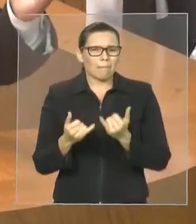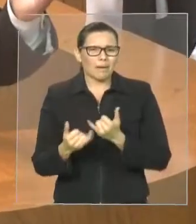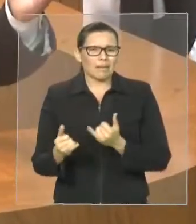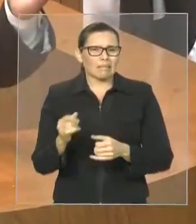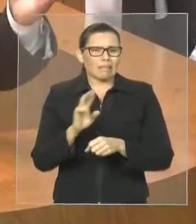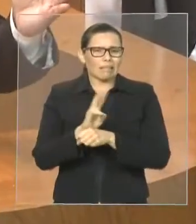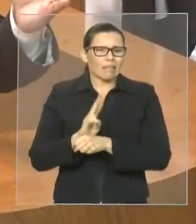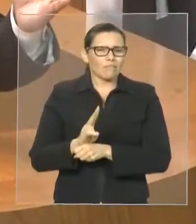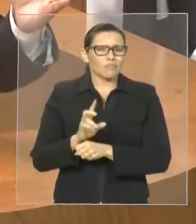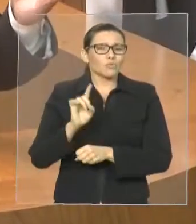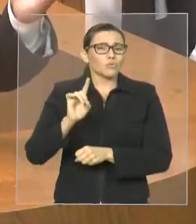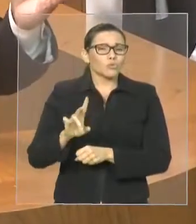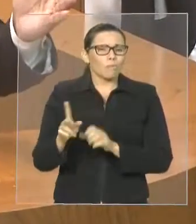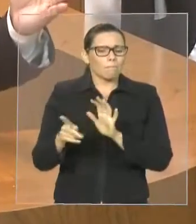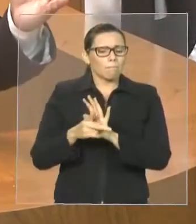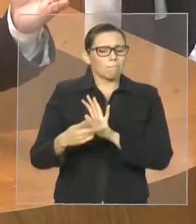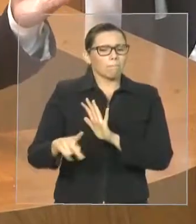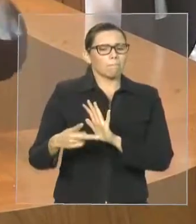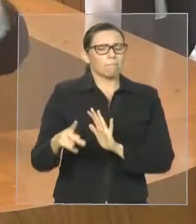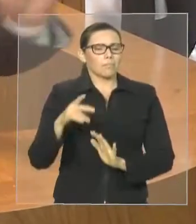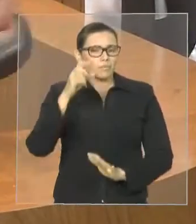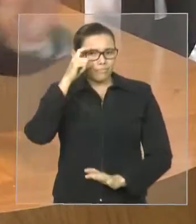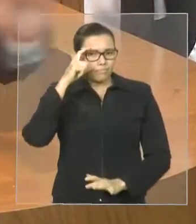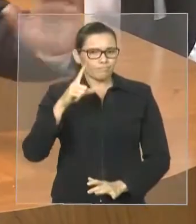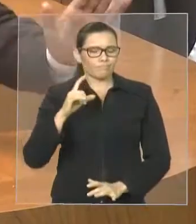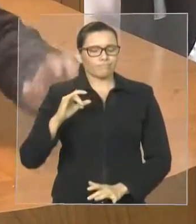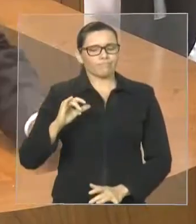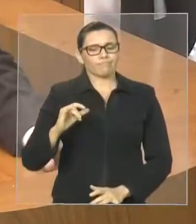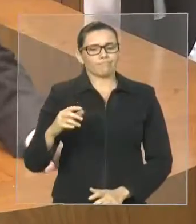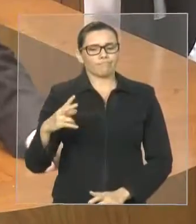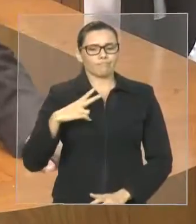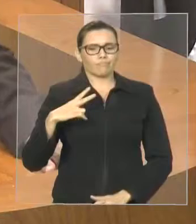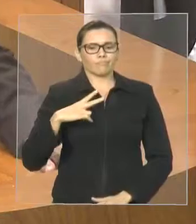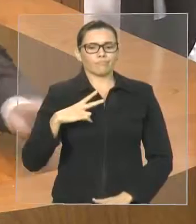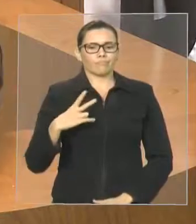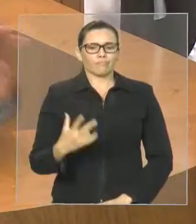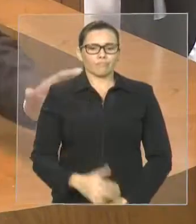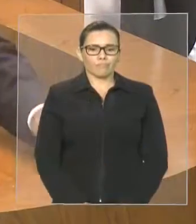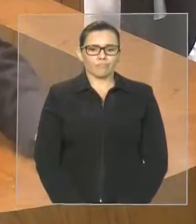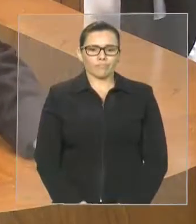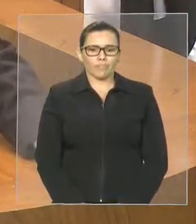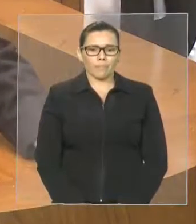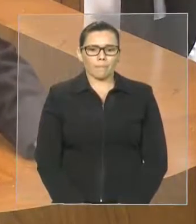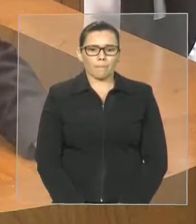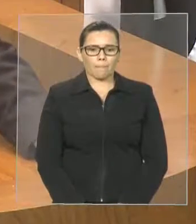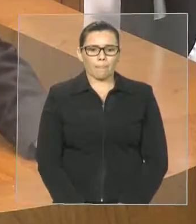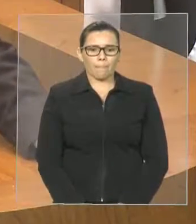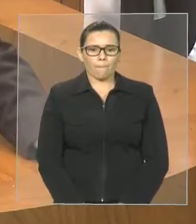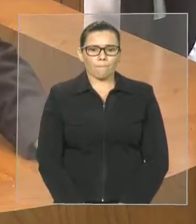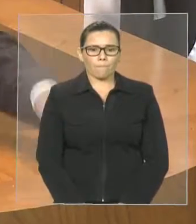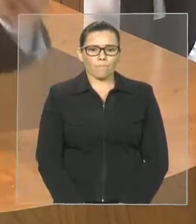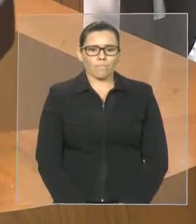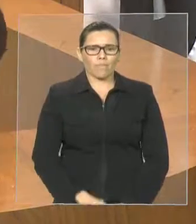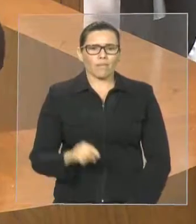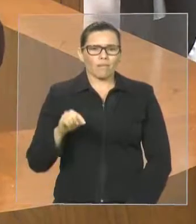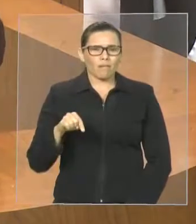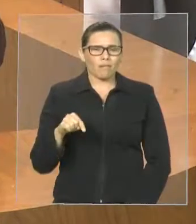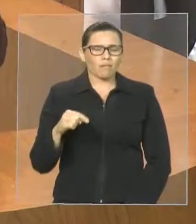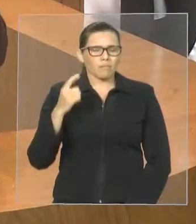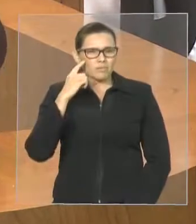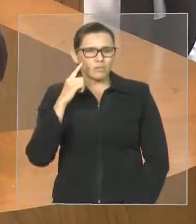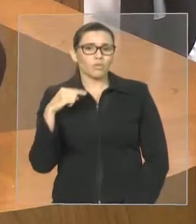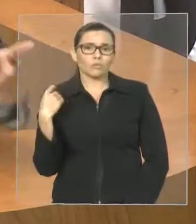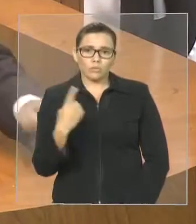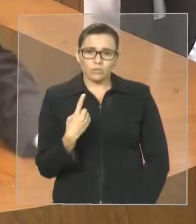Estamos diante da República do pensamento único. Que ninguém pode falar nada. Que ninguém pode discutir. E